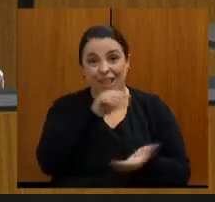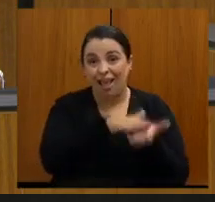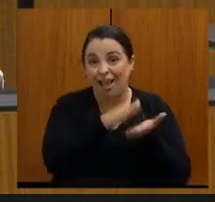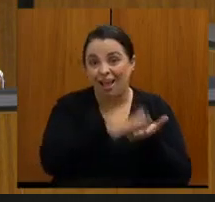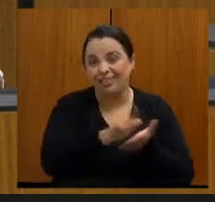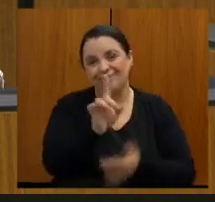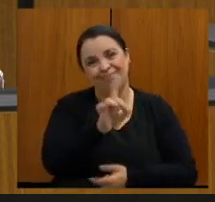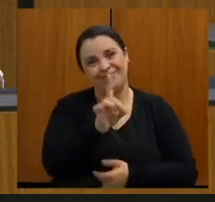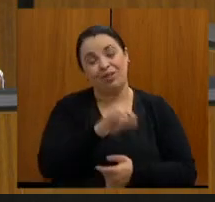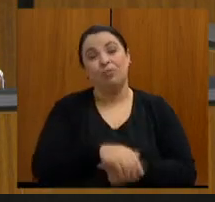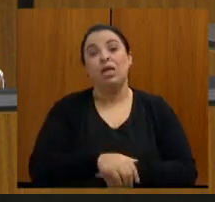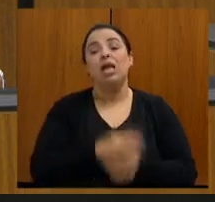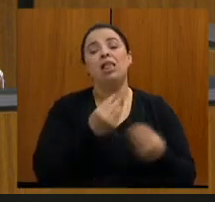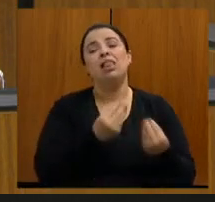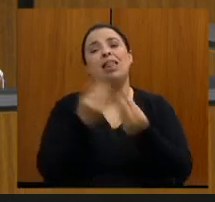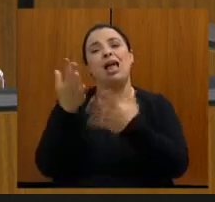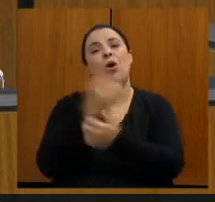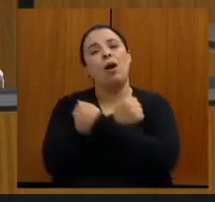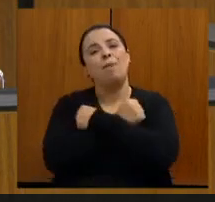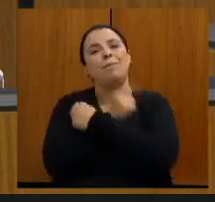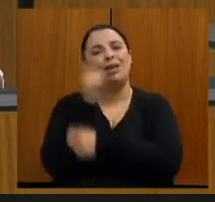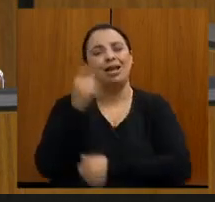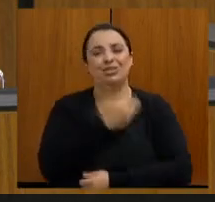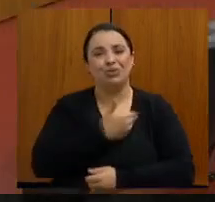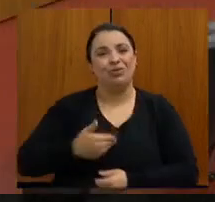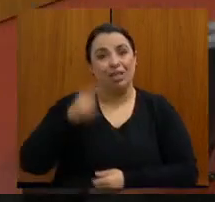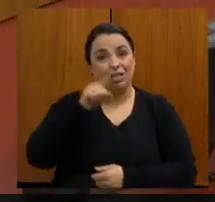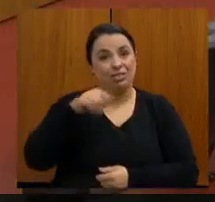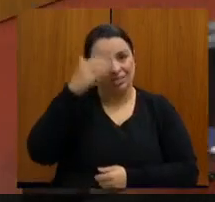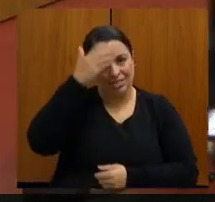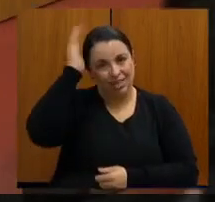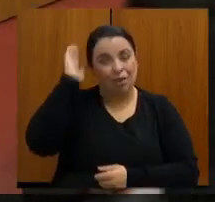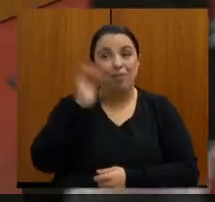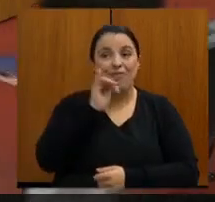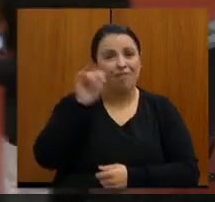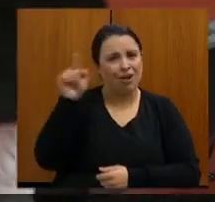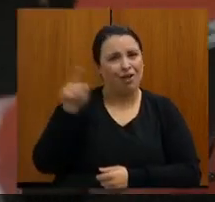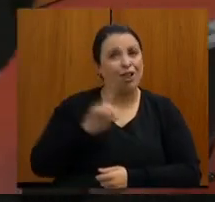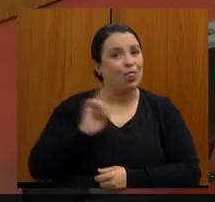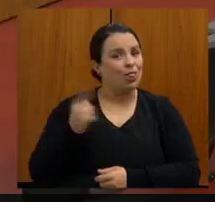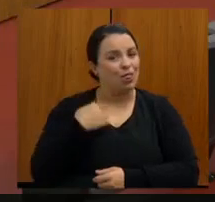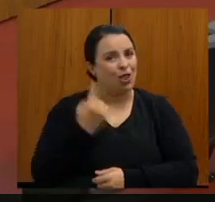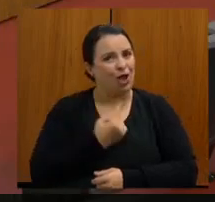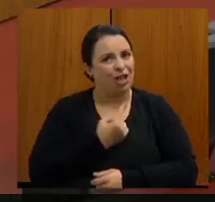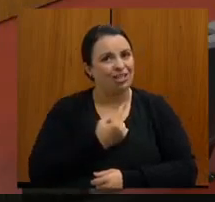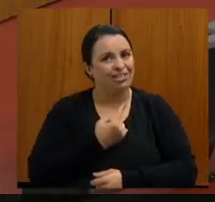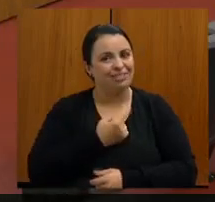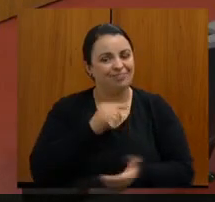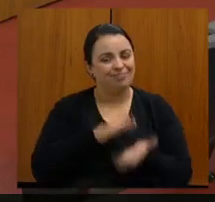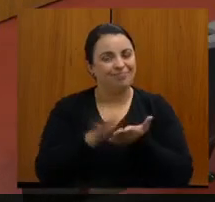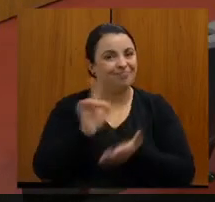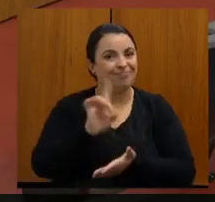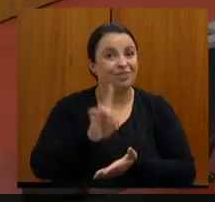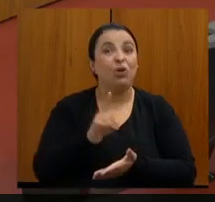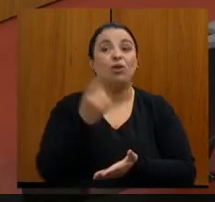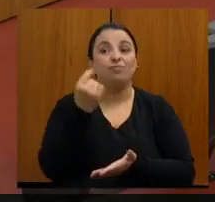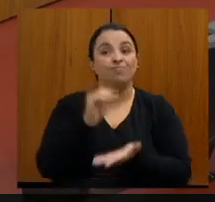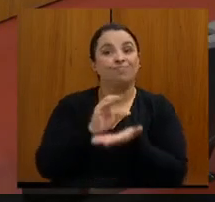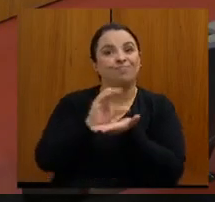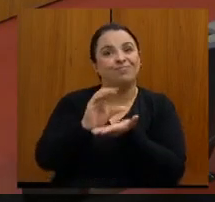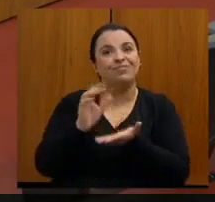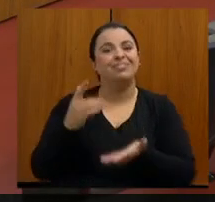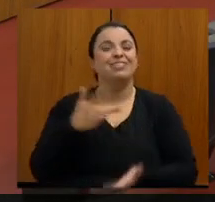abraço ao governador Zemo, dizer, governador, nós não estamos gastando, nós estamos investindo na saúde do cidadão de Minas Gerais.